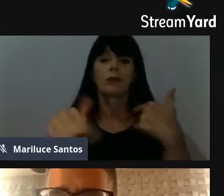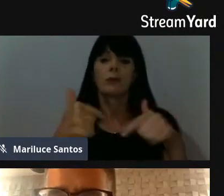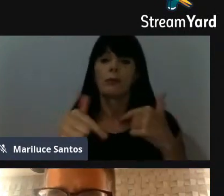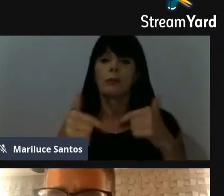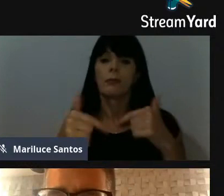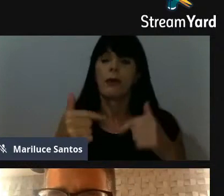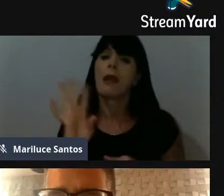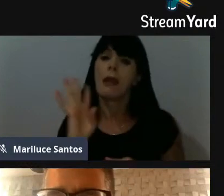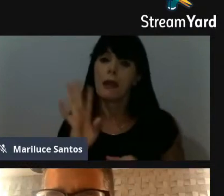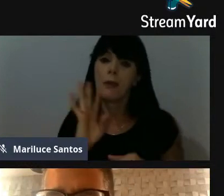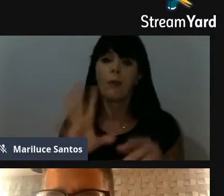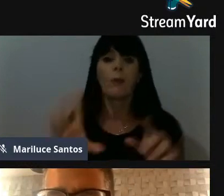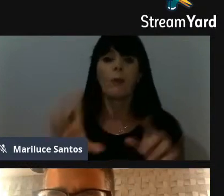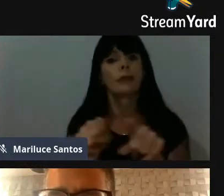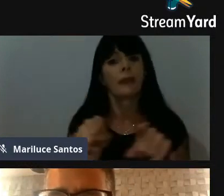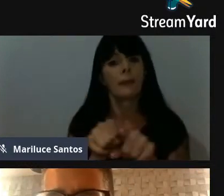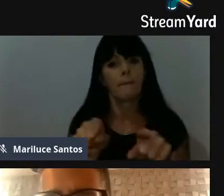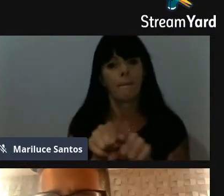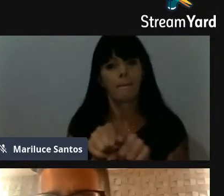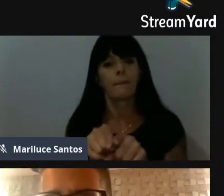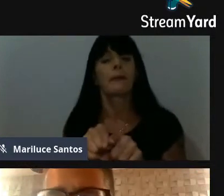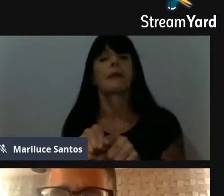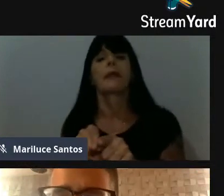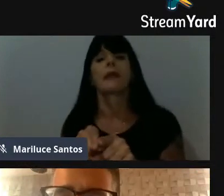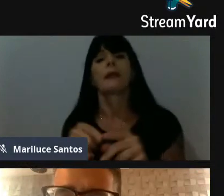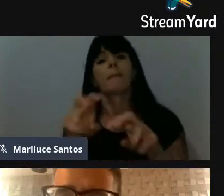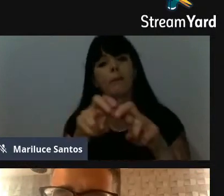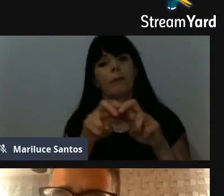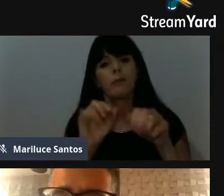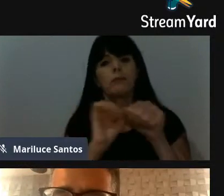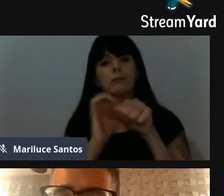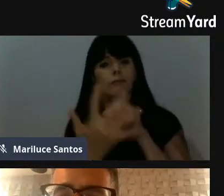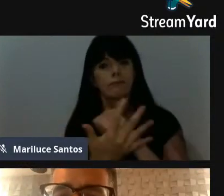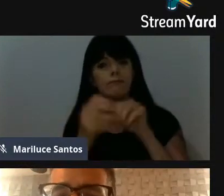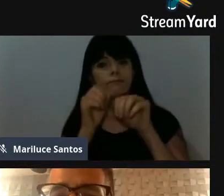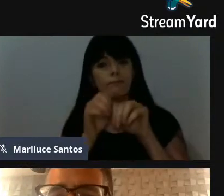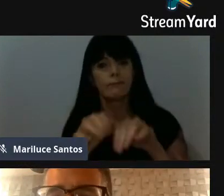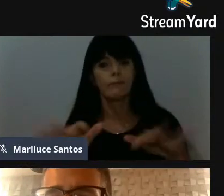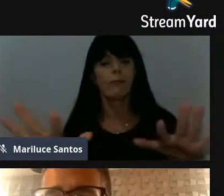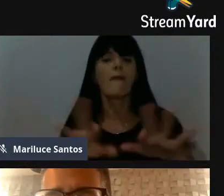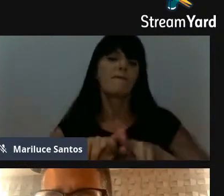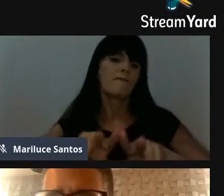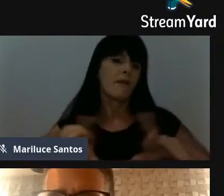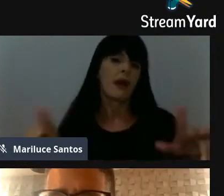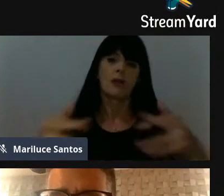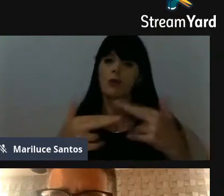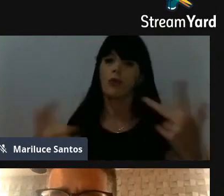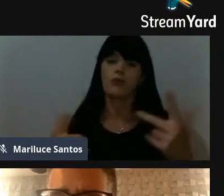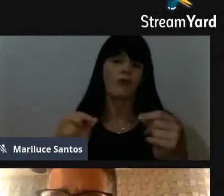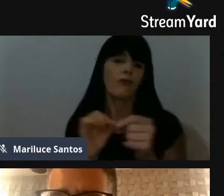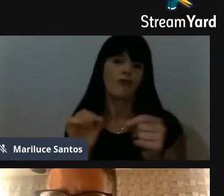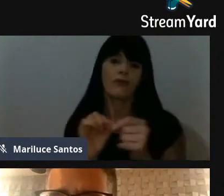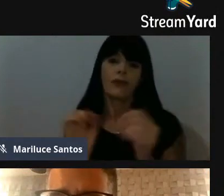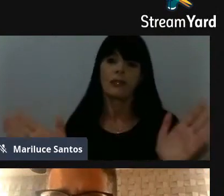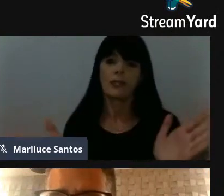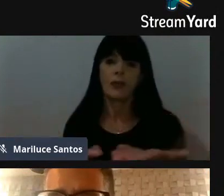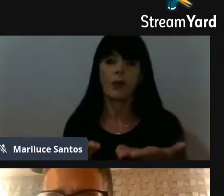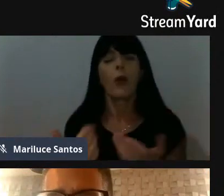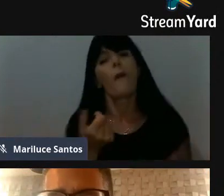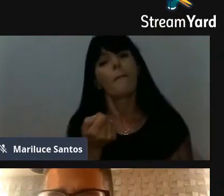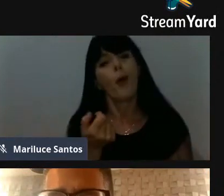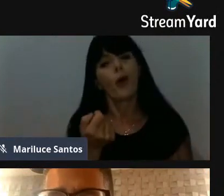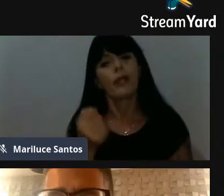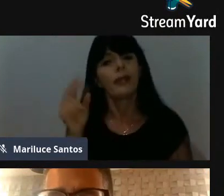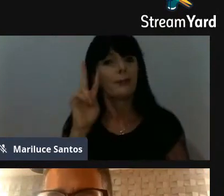inclusive, neste ano foi um ano atípico, devido à pandemia, pudemos ter várias ações, enfim, essa é um pouquinho da minha história,